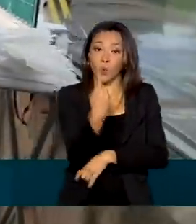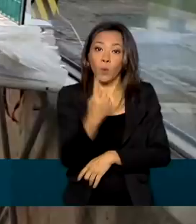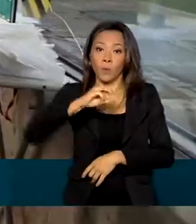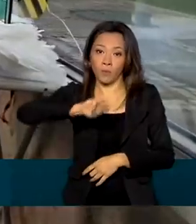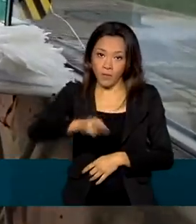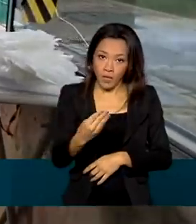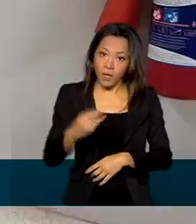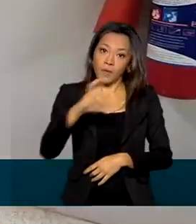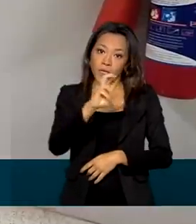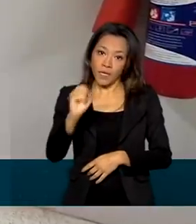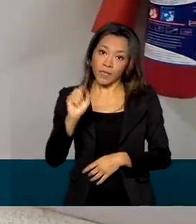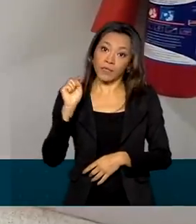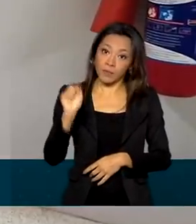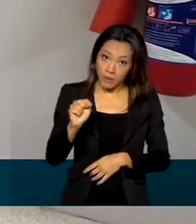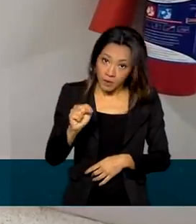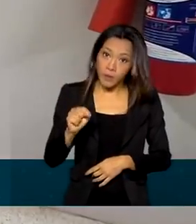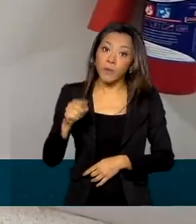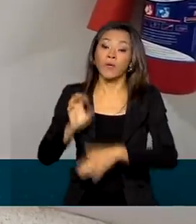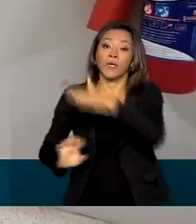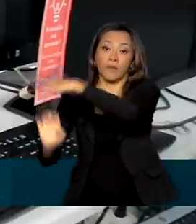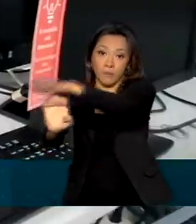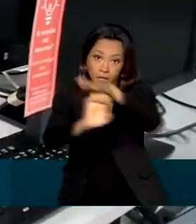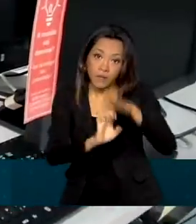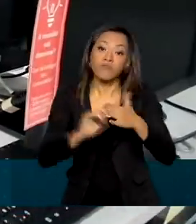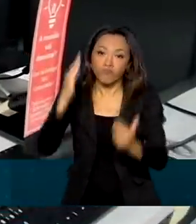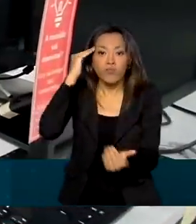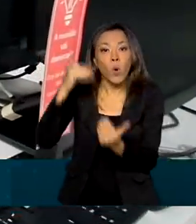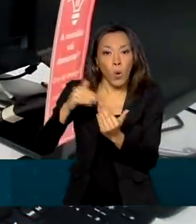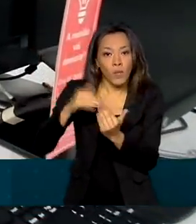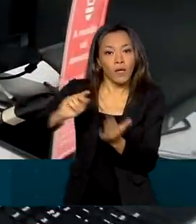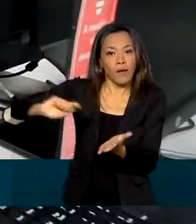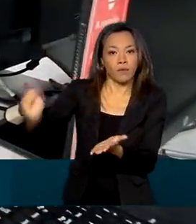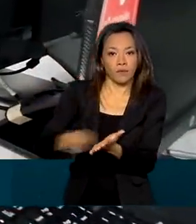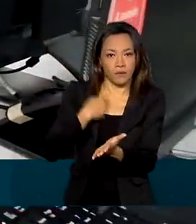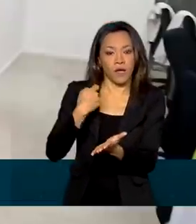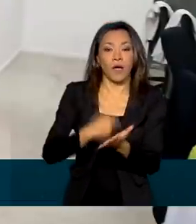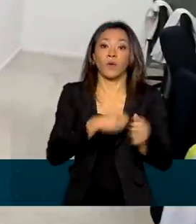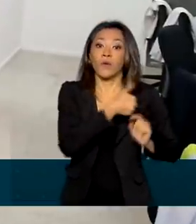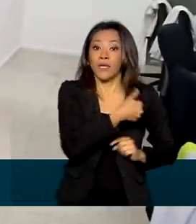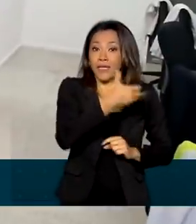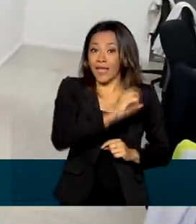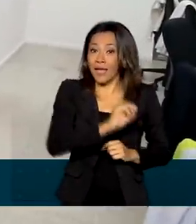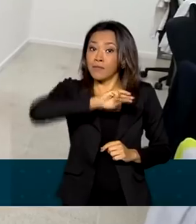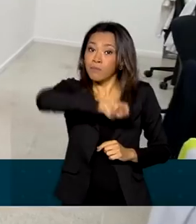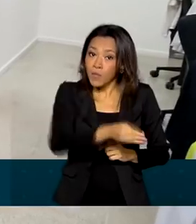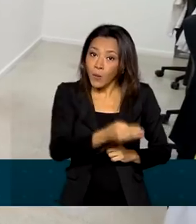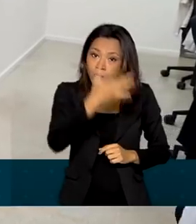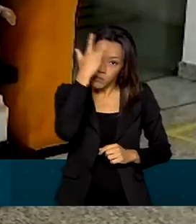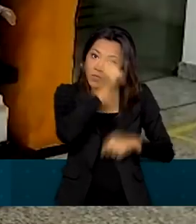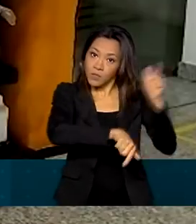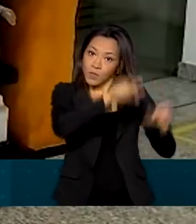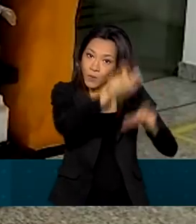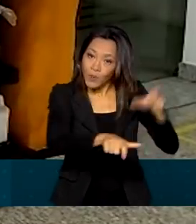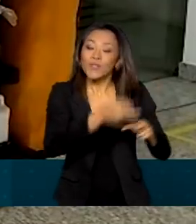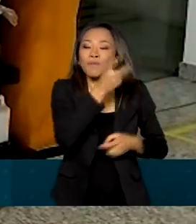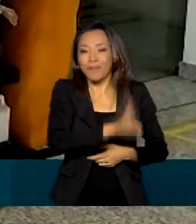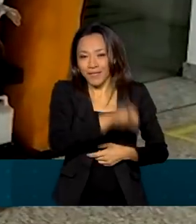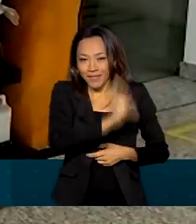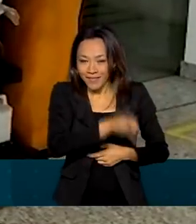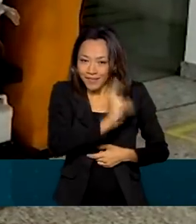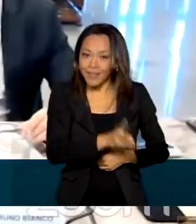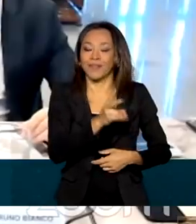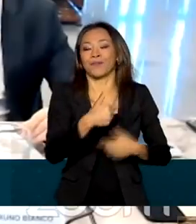500 mil empregadores assinaram o acordo e cerca de 10 milhões de trabalhadores tiveram o emprego